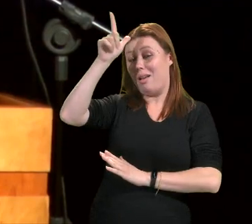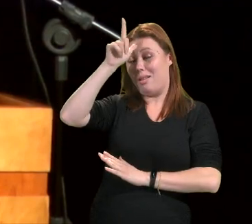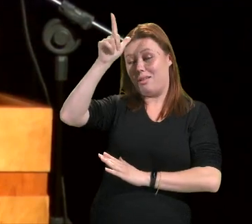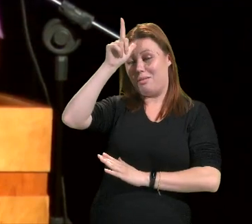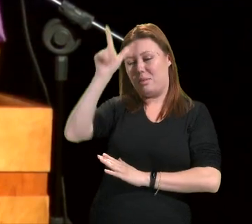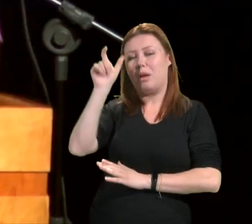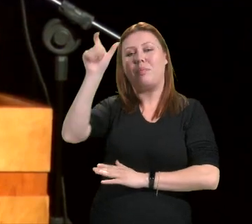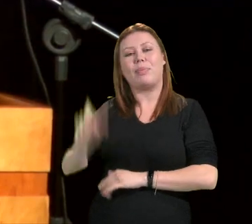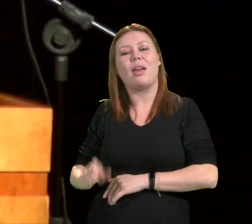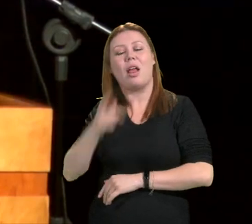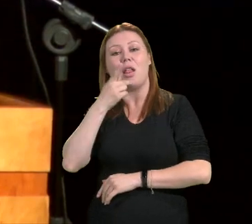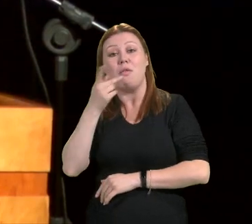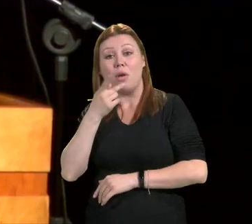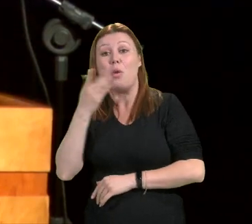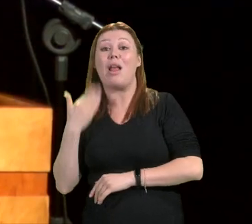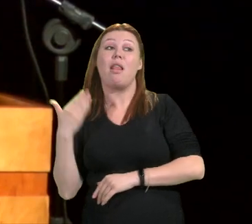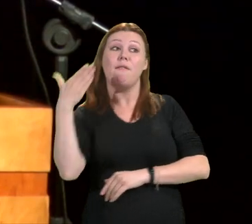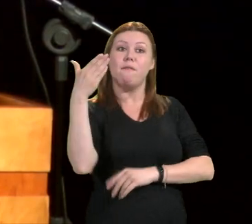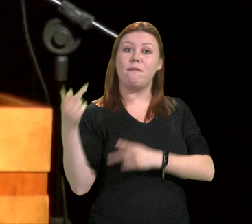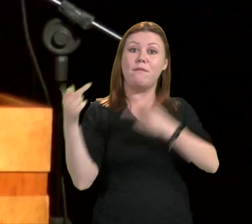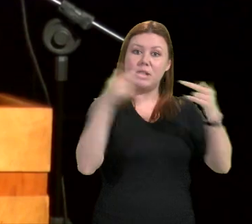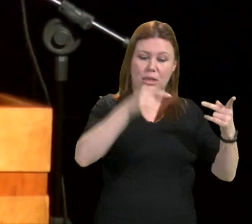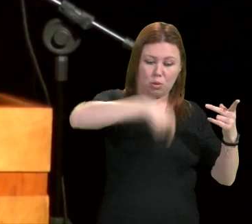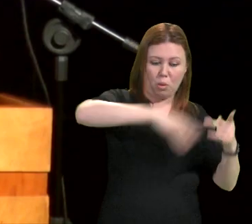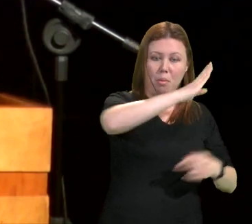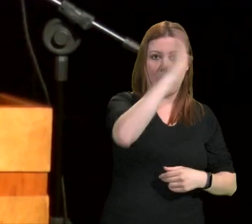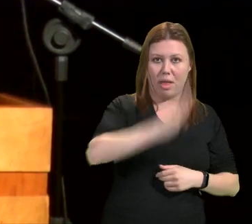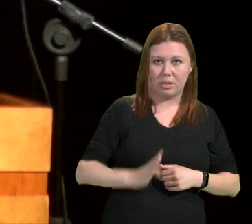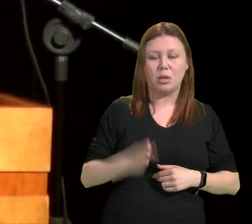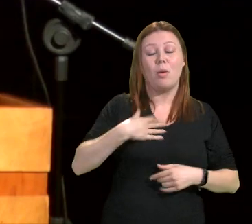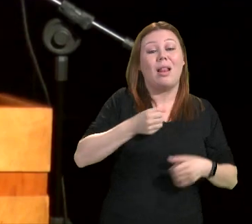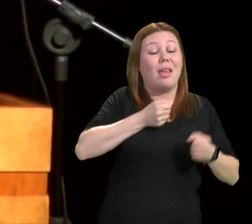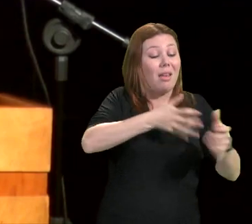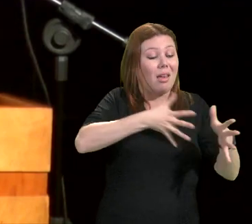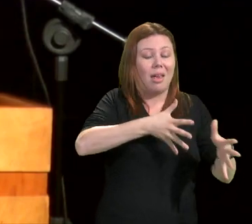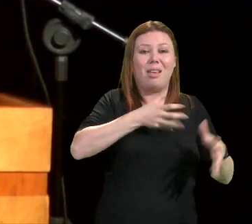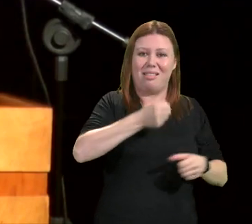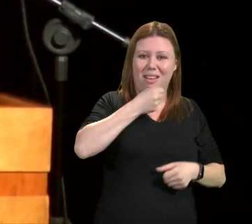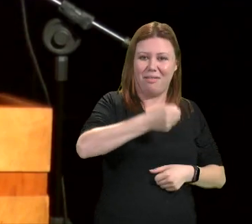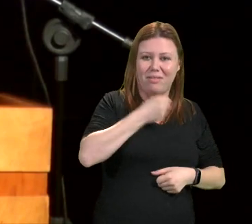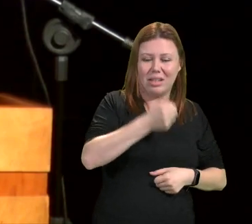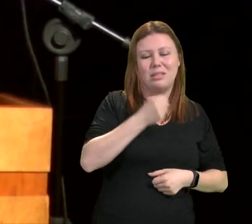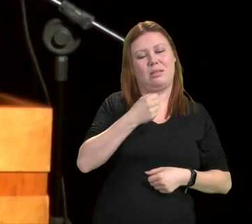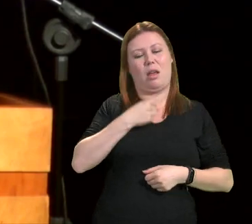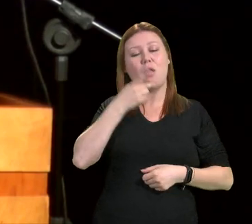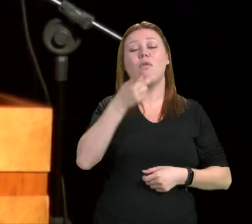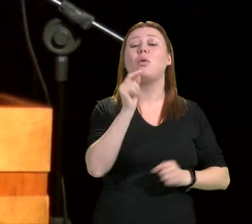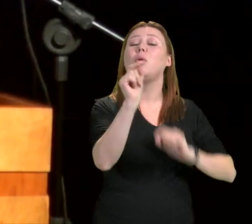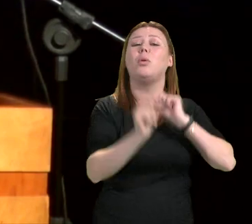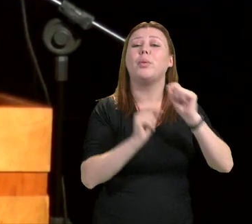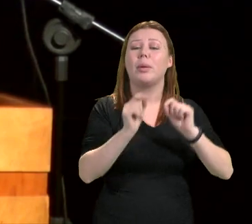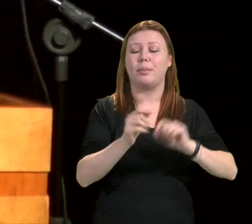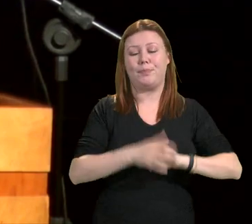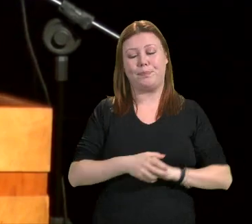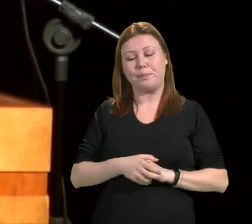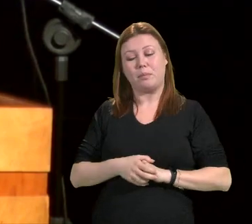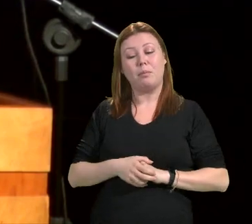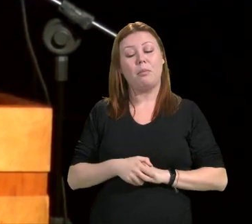visita que fez ao Brasil e numa entrevista que deu à Deutsche Welle. Ele diz o seguinte,